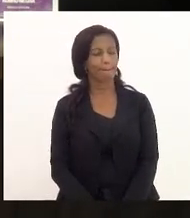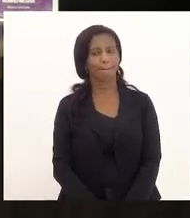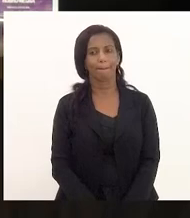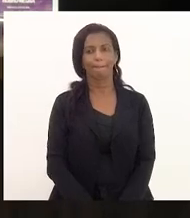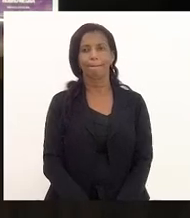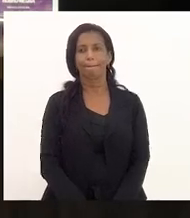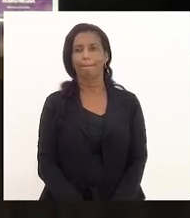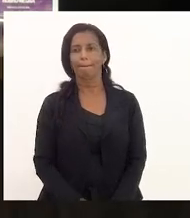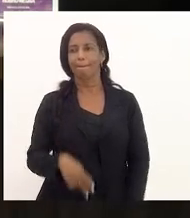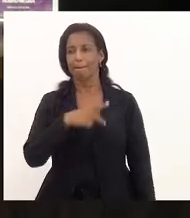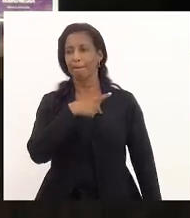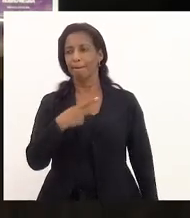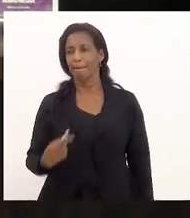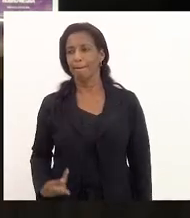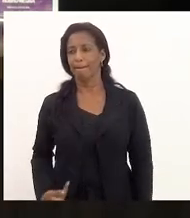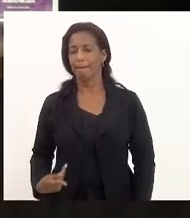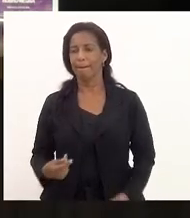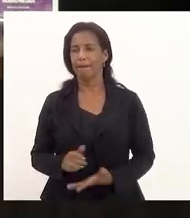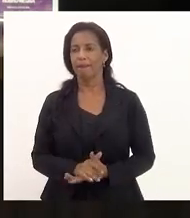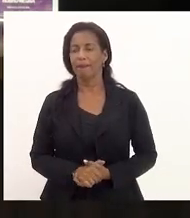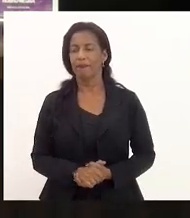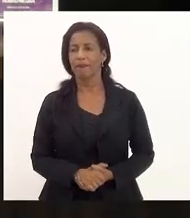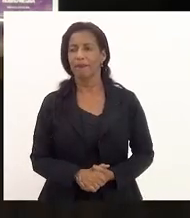Opa, presidente sustentável.